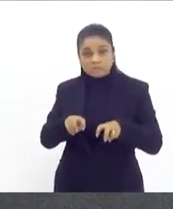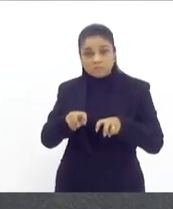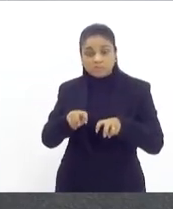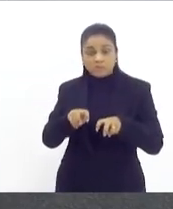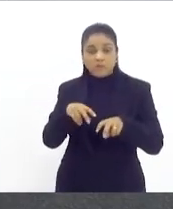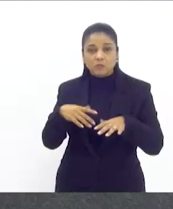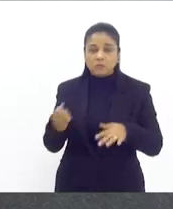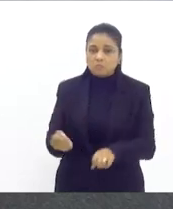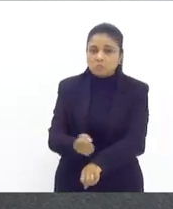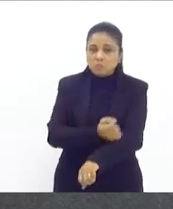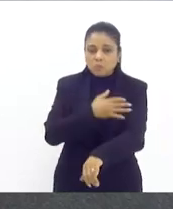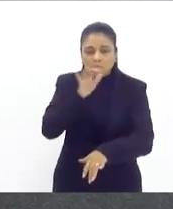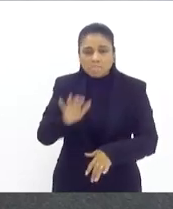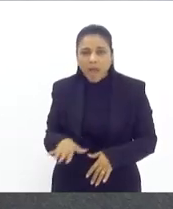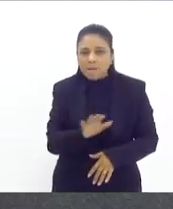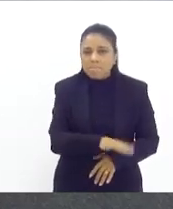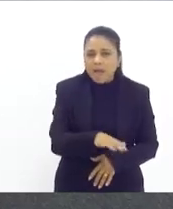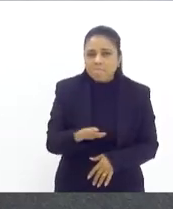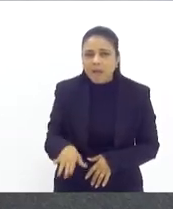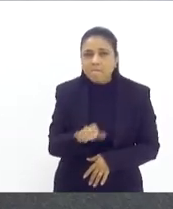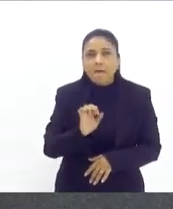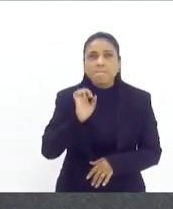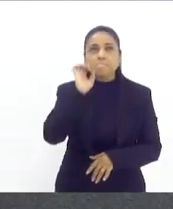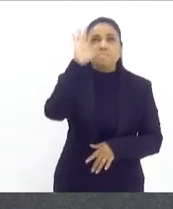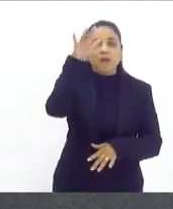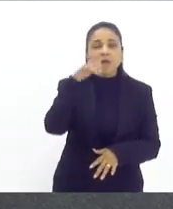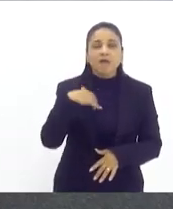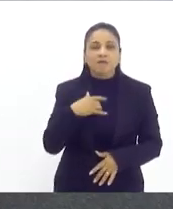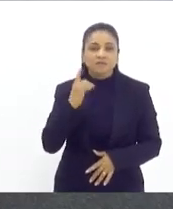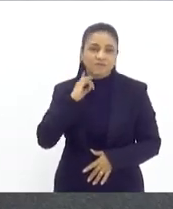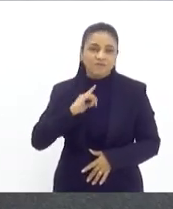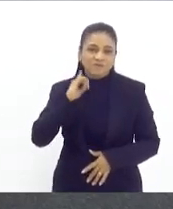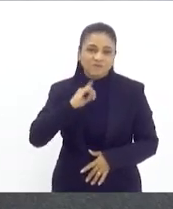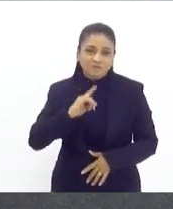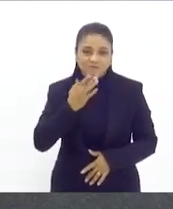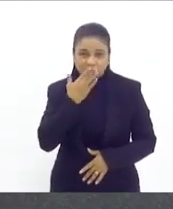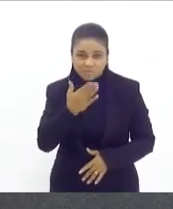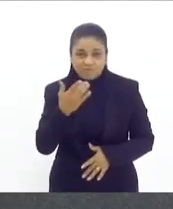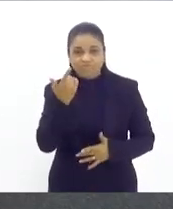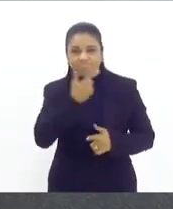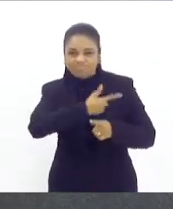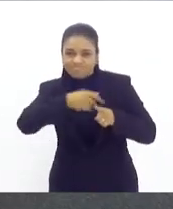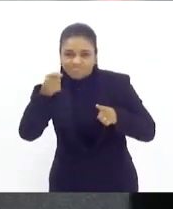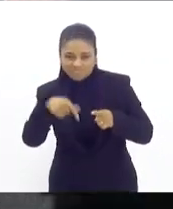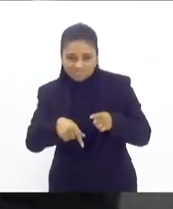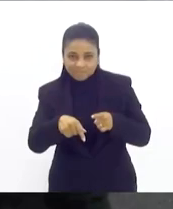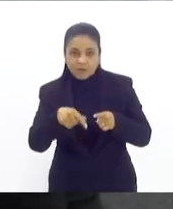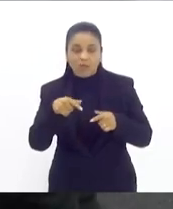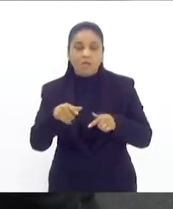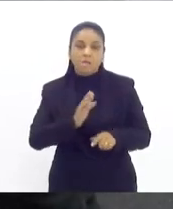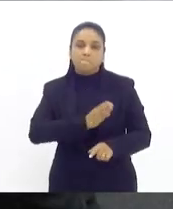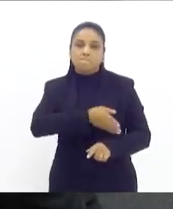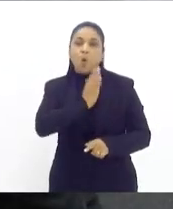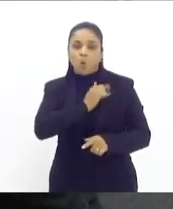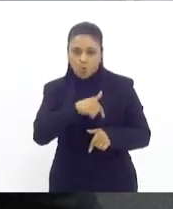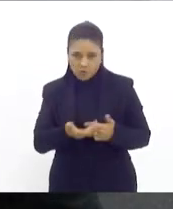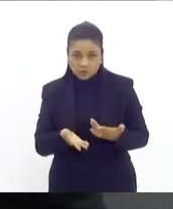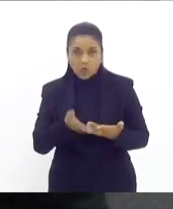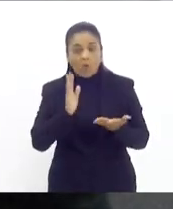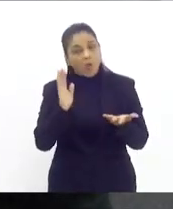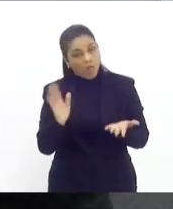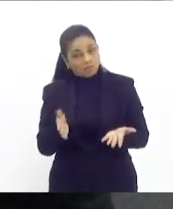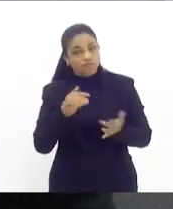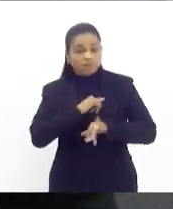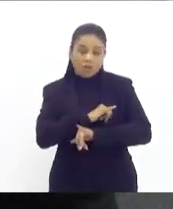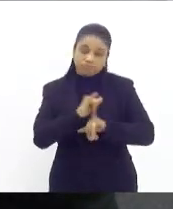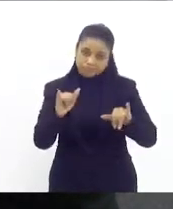em que o Flamengo foi vitorioso. Então, em razão dessa questão, eu quero aqui, já desde